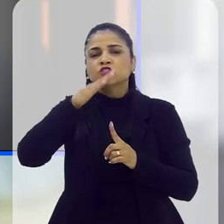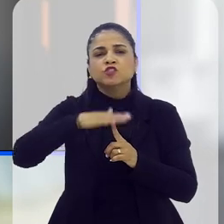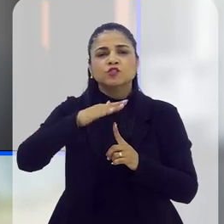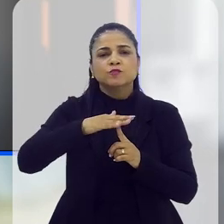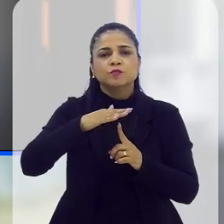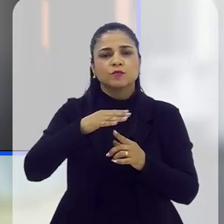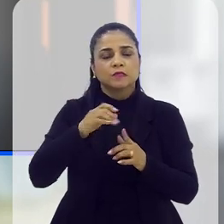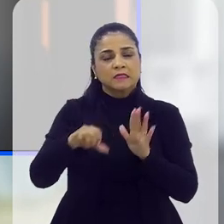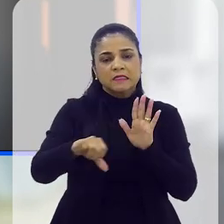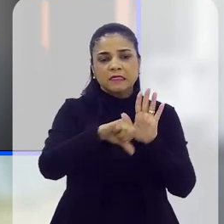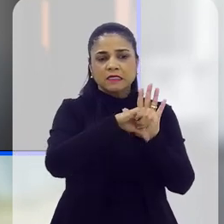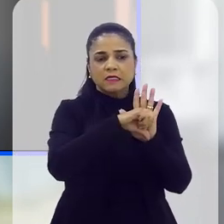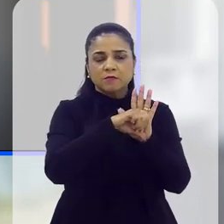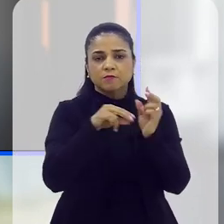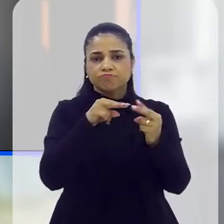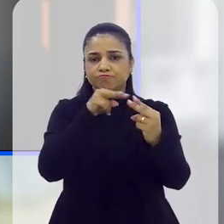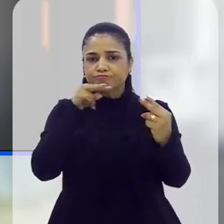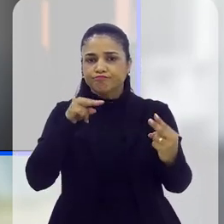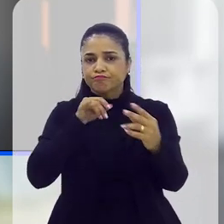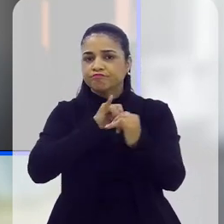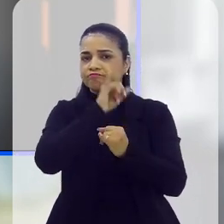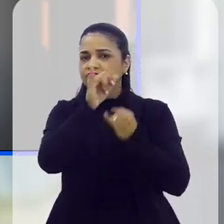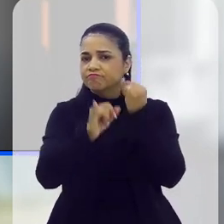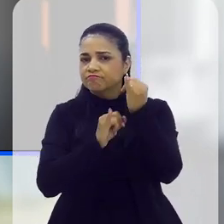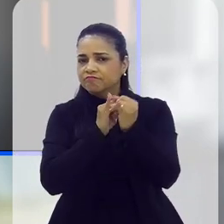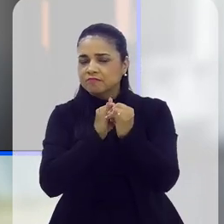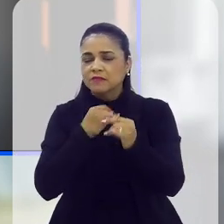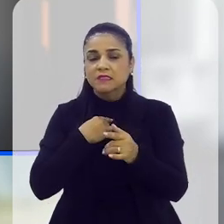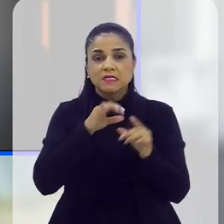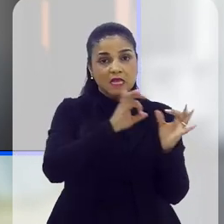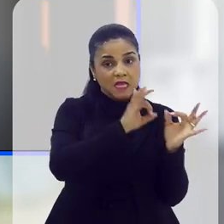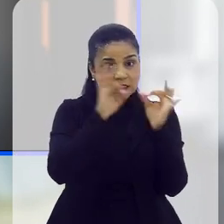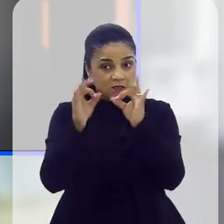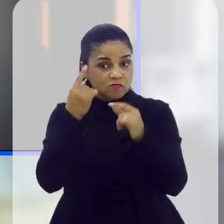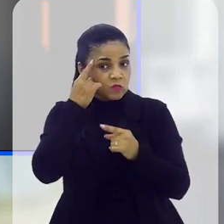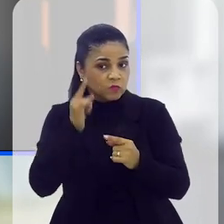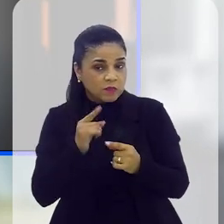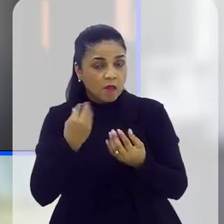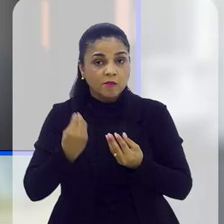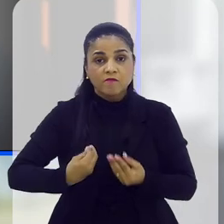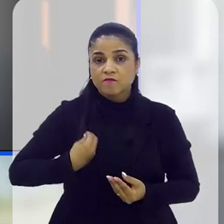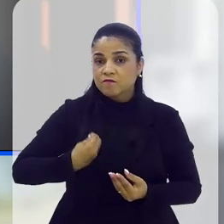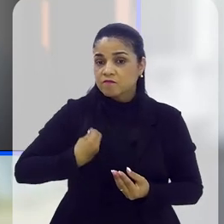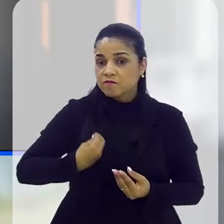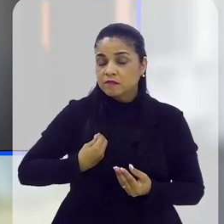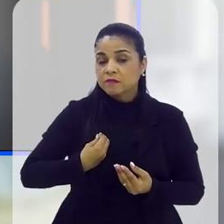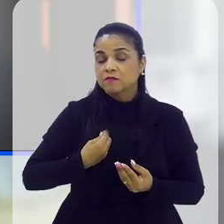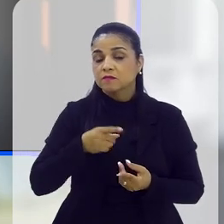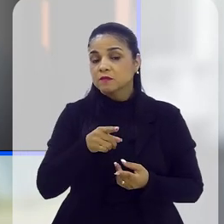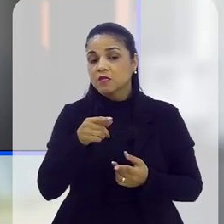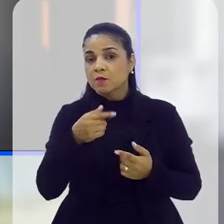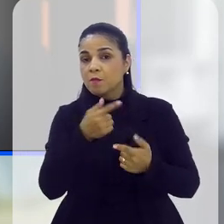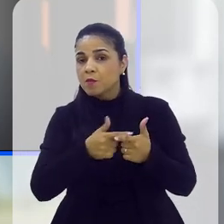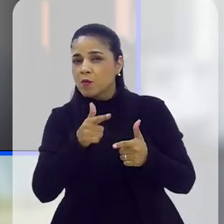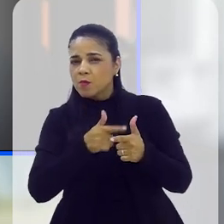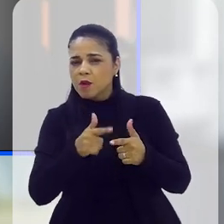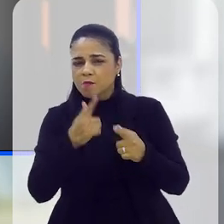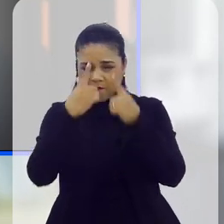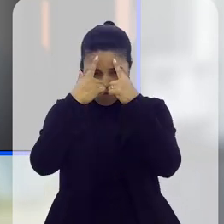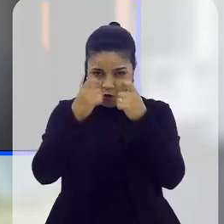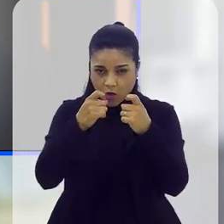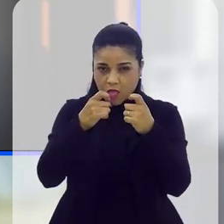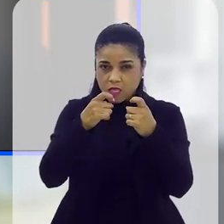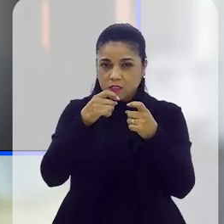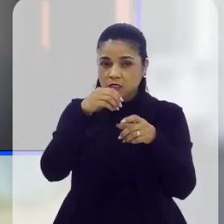crimes cibernéticos? Para quem está nos assistindo, muitas vezes não sabe se aquela situação que está sendo vivenciada ali na internet, aquele